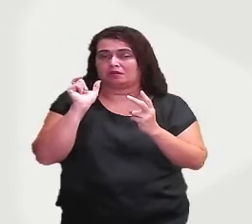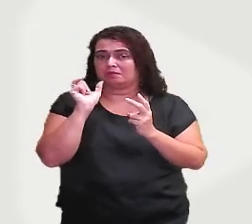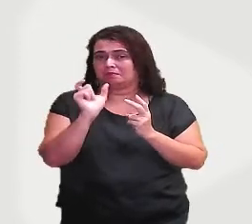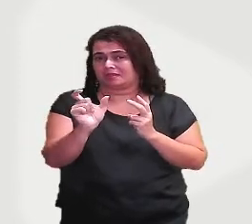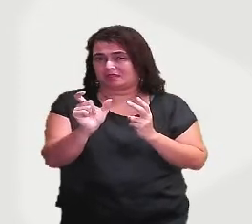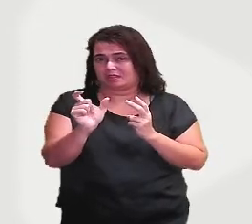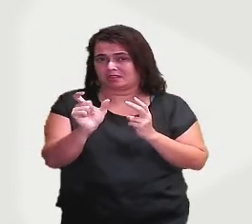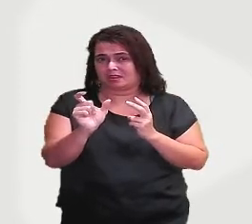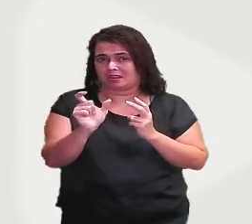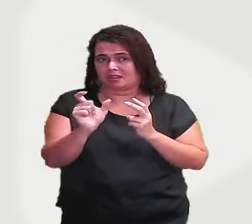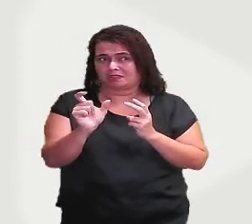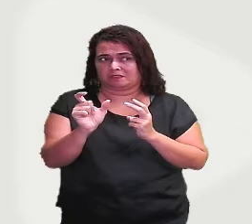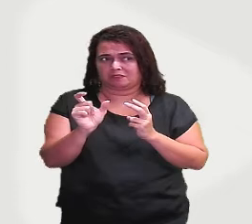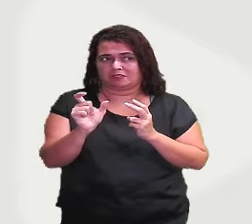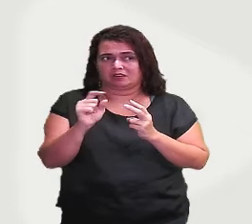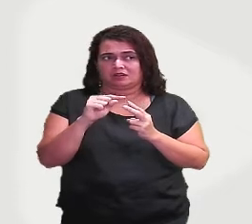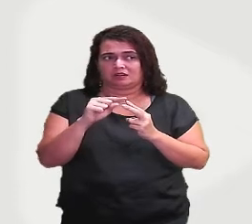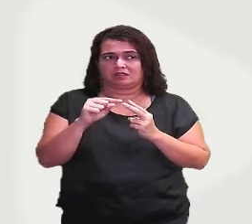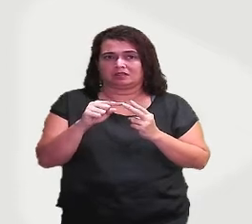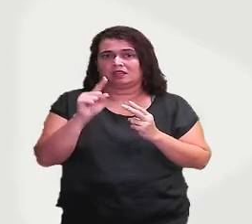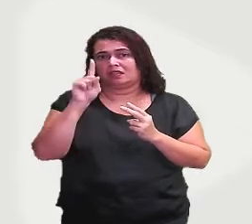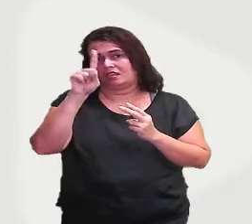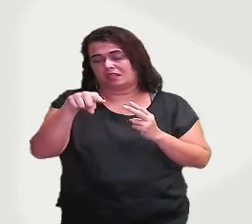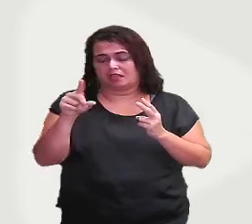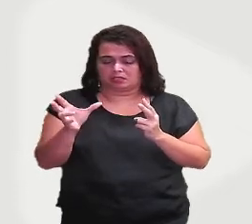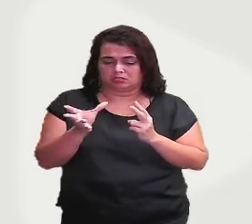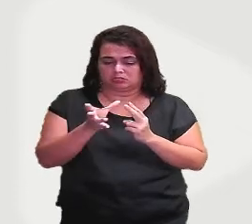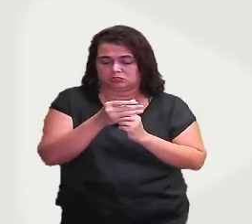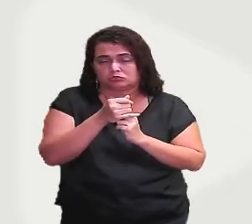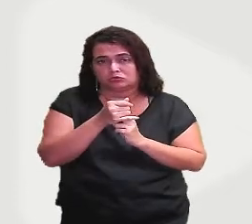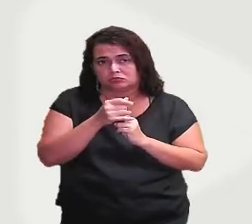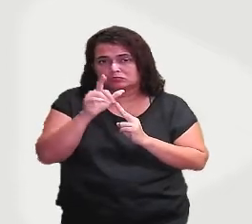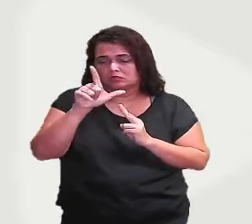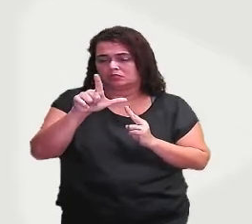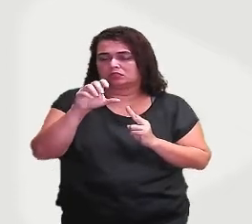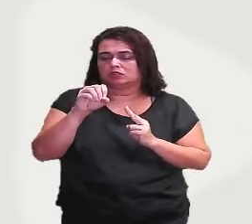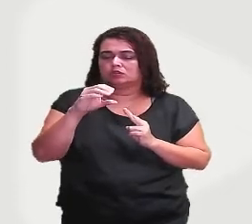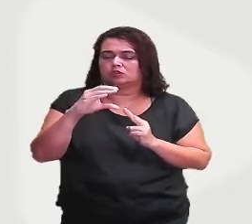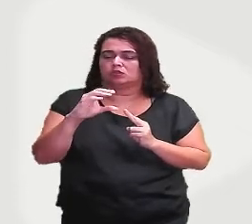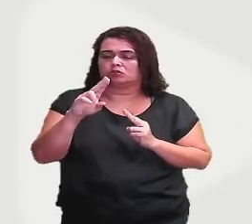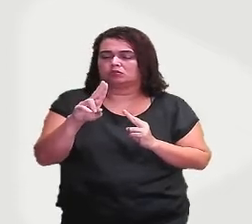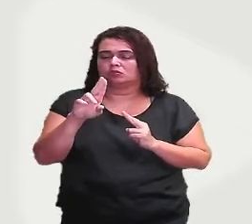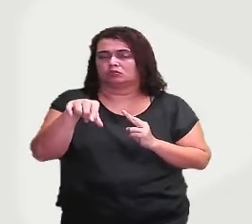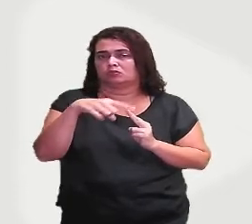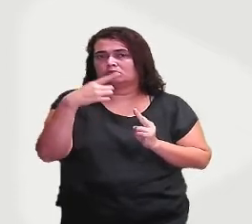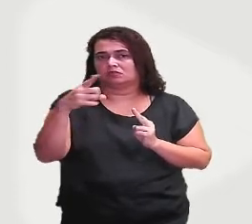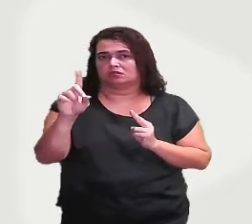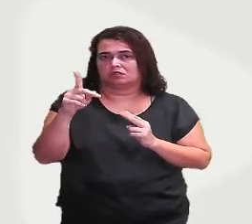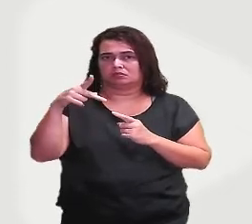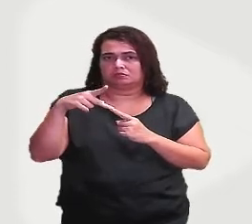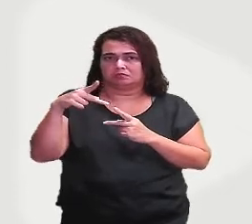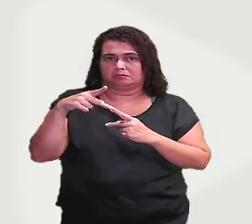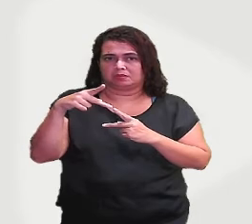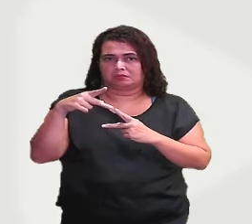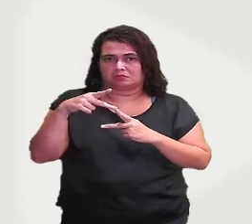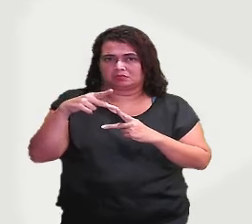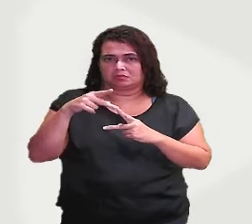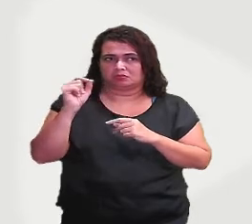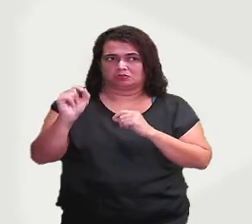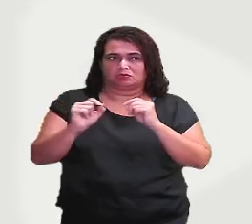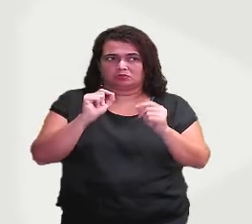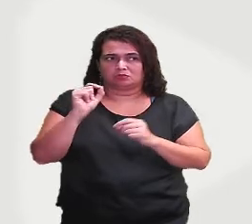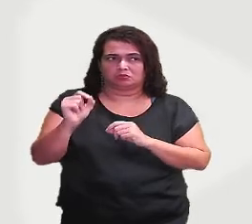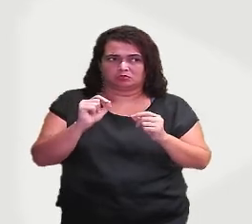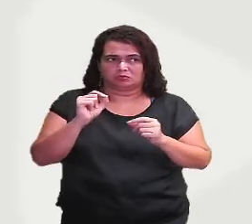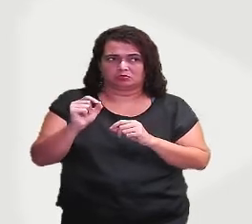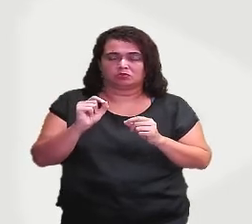então, temos aí a presença de uma locução. No caso, locução prepositiva. Quando tiver duas ou mais palavras